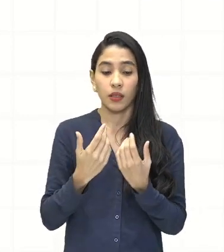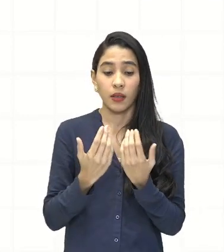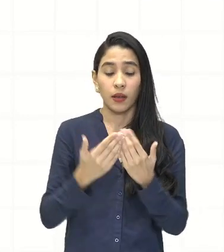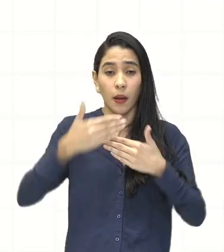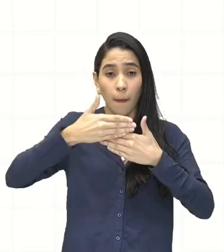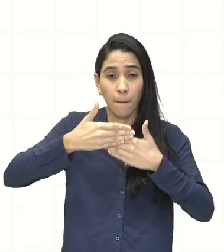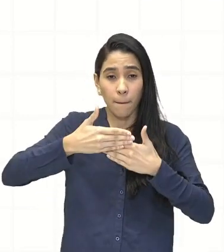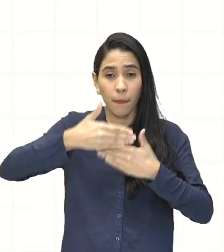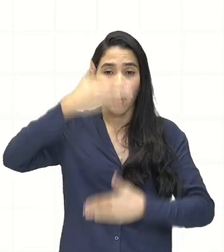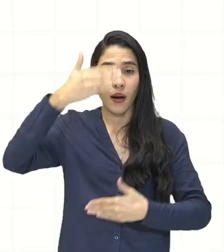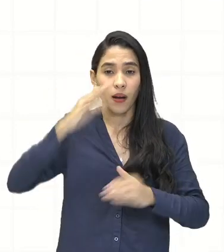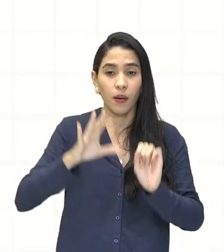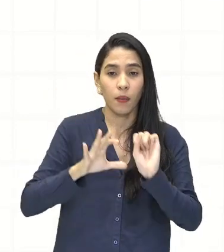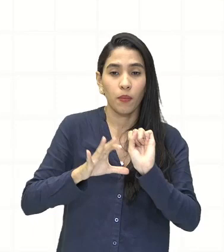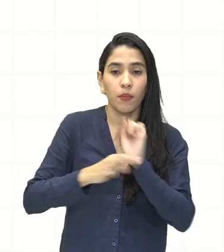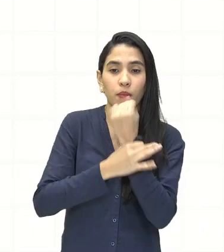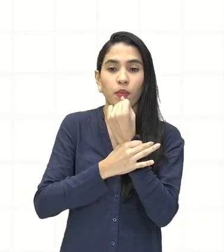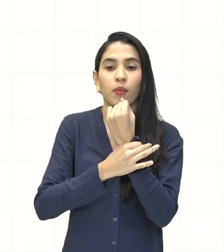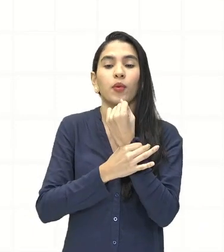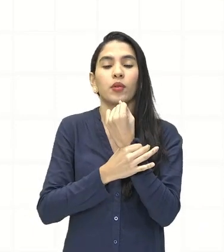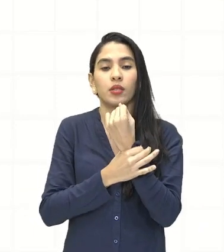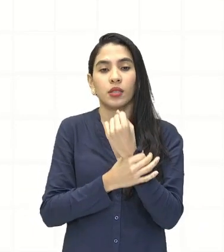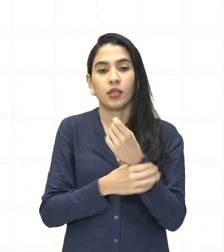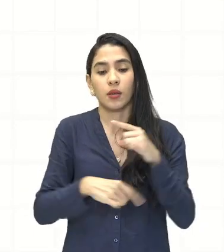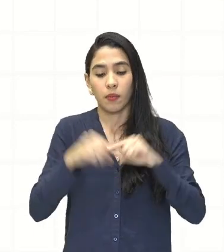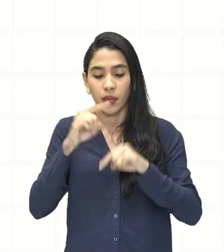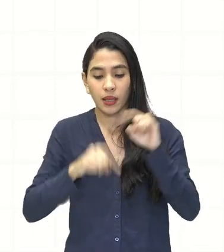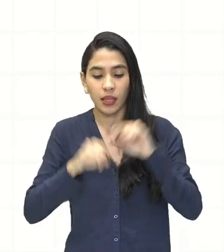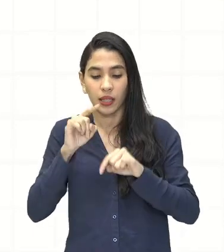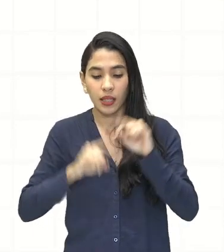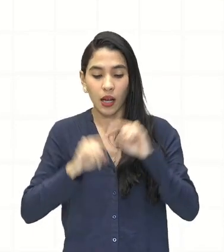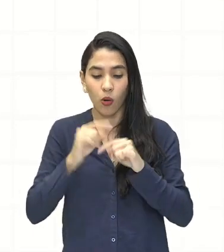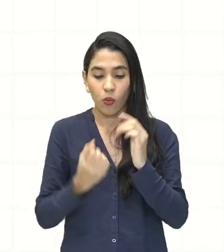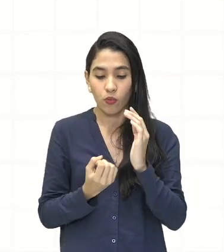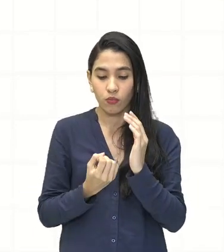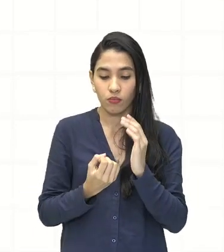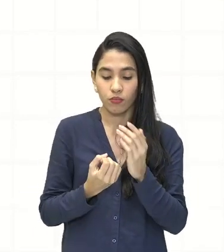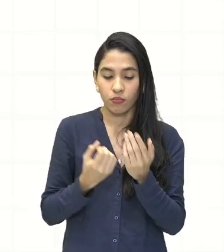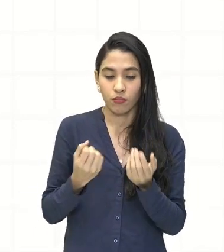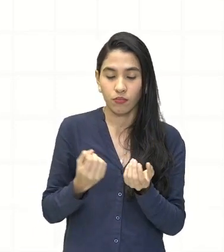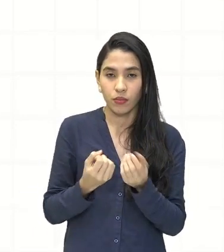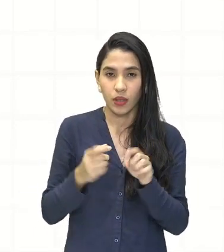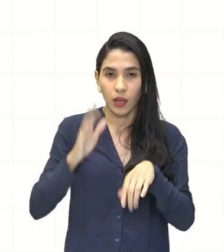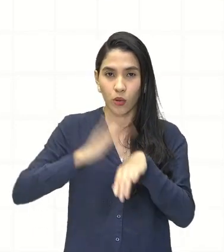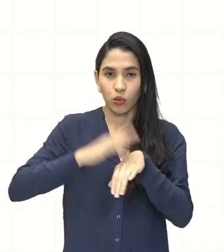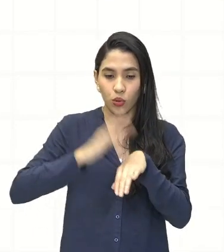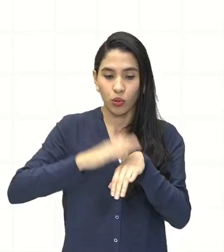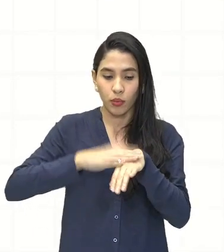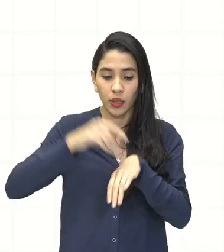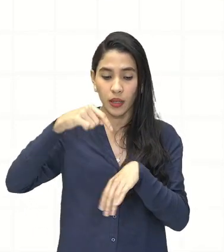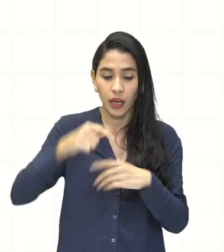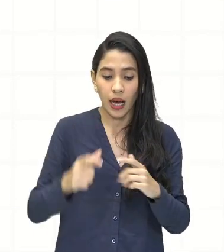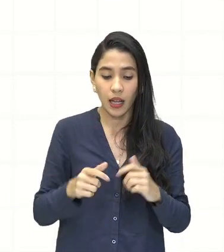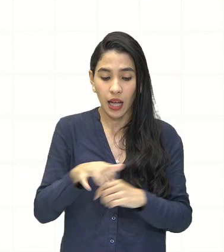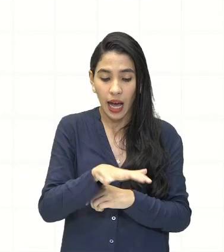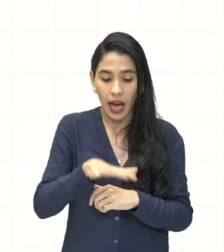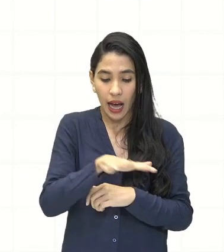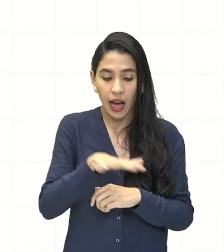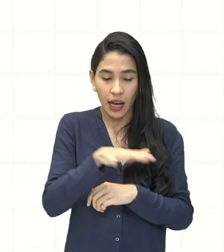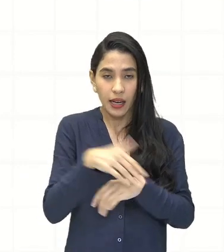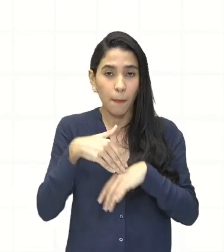comercial para que os produtos produzidos dentro do território sejam mais utilizados e mais